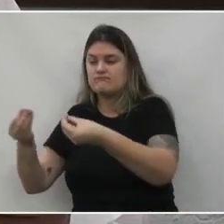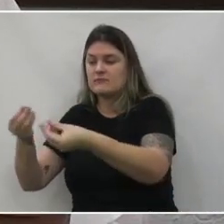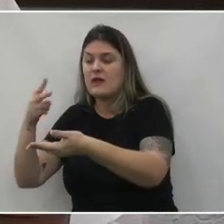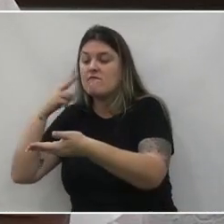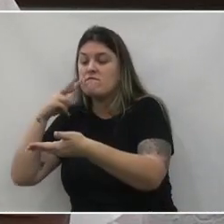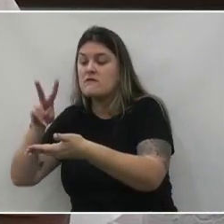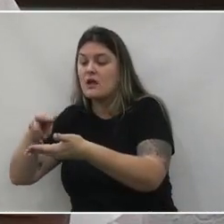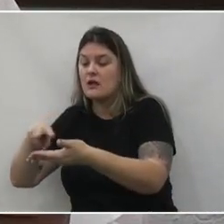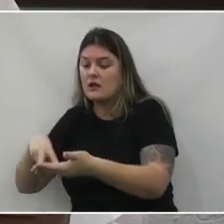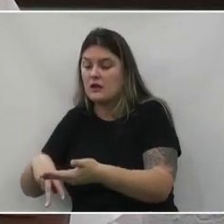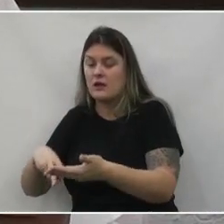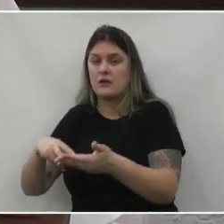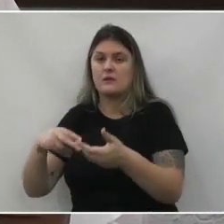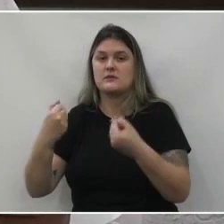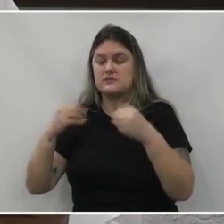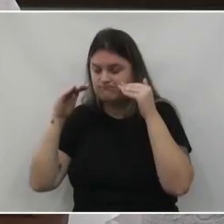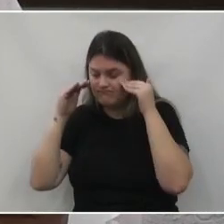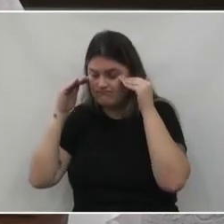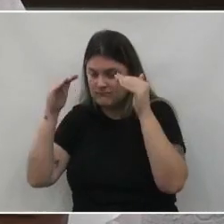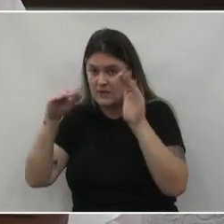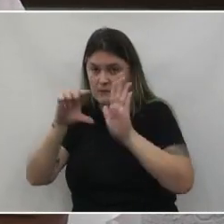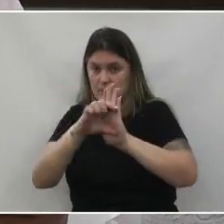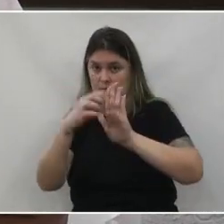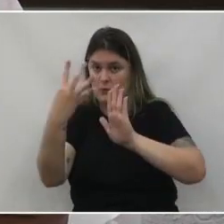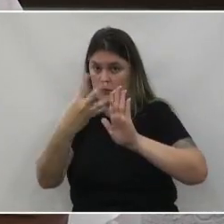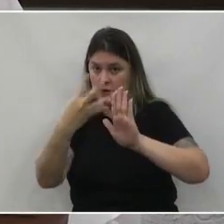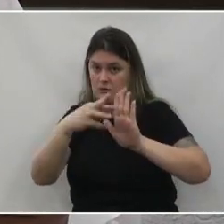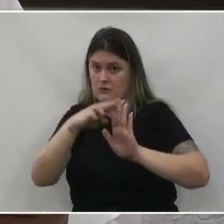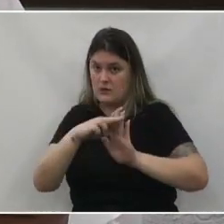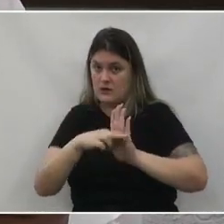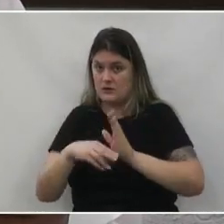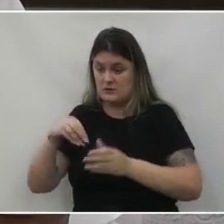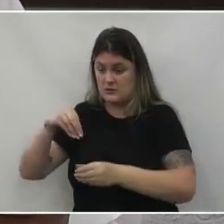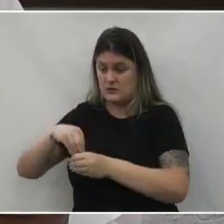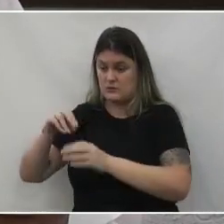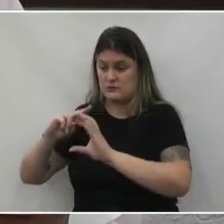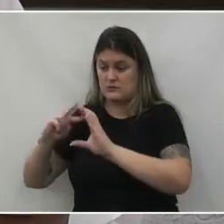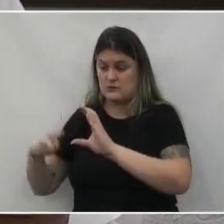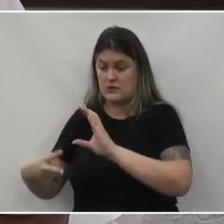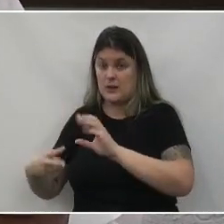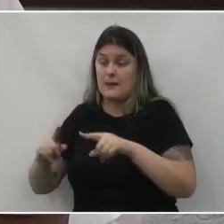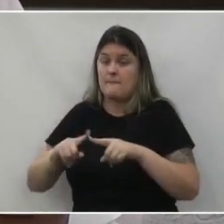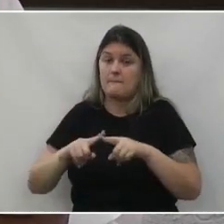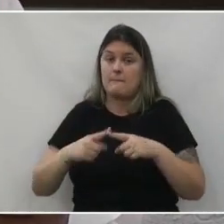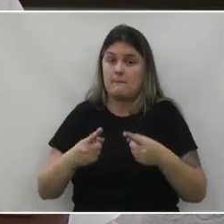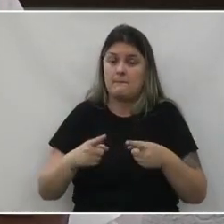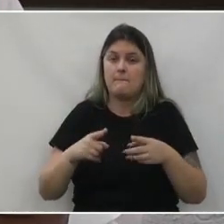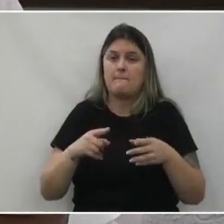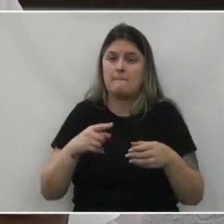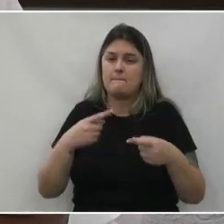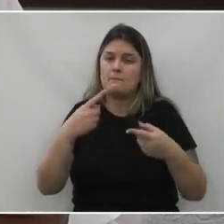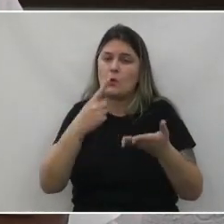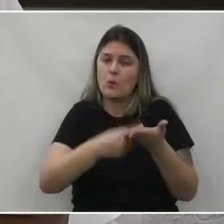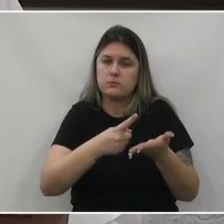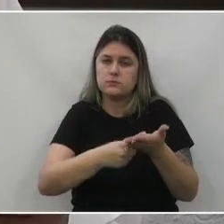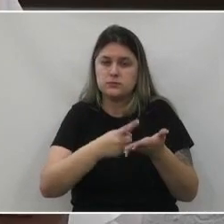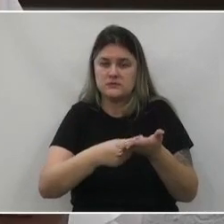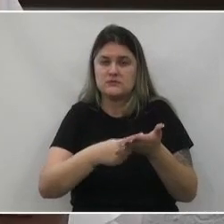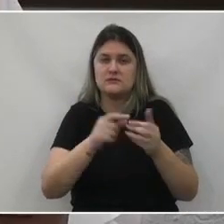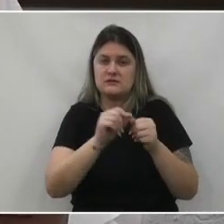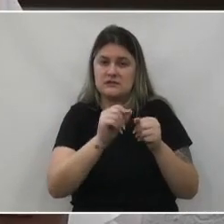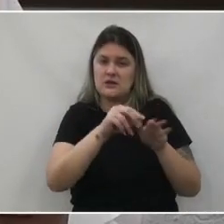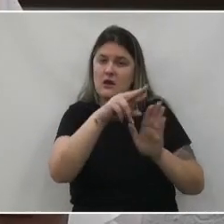cumprimento do parágrafo 4 do artigo 215 do regimento interno entretanto considerando o acordo de parecer prévio pela